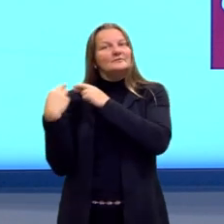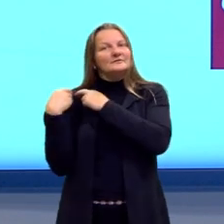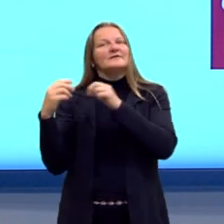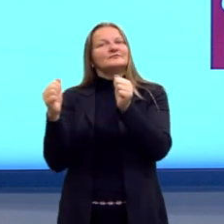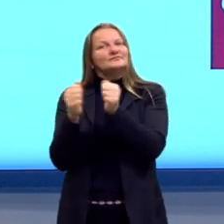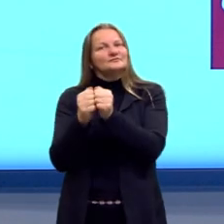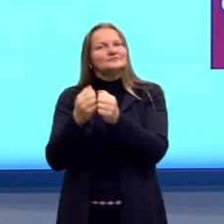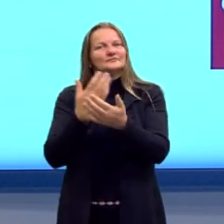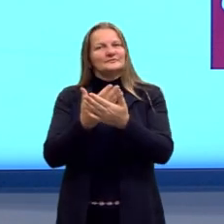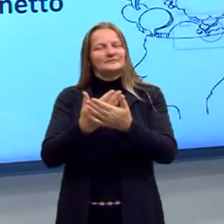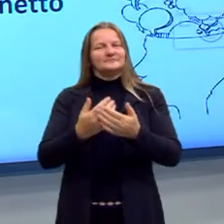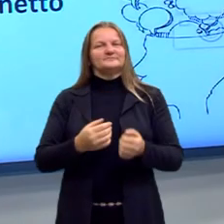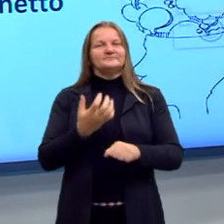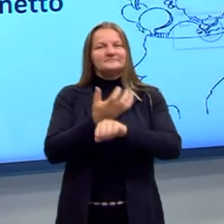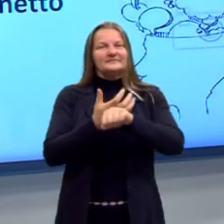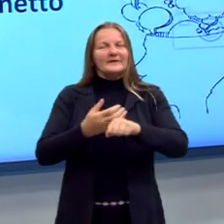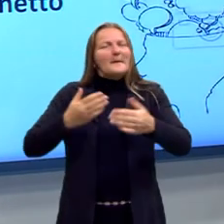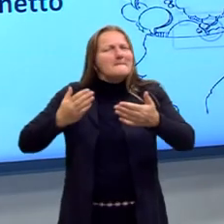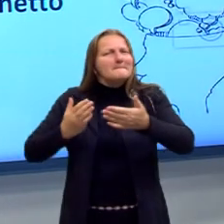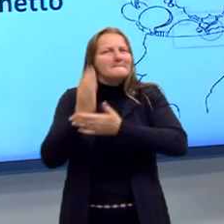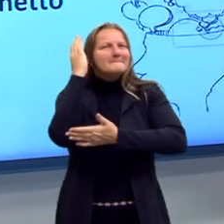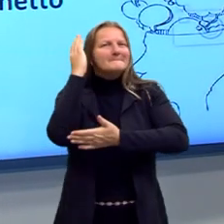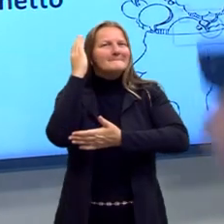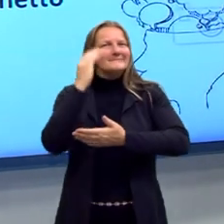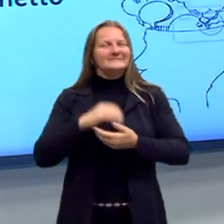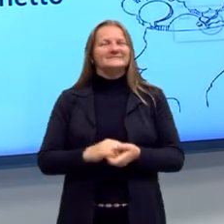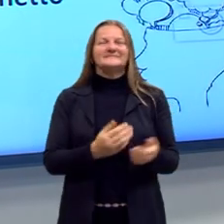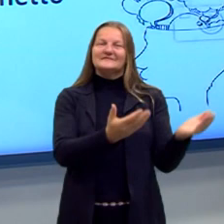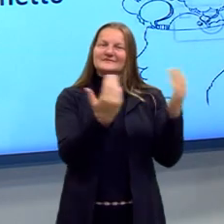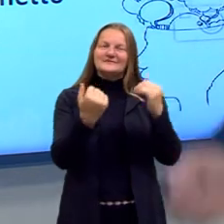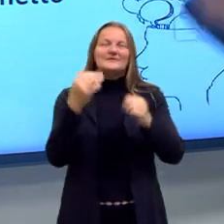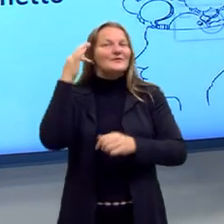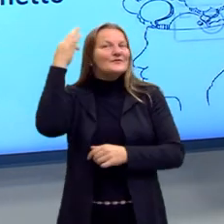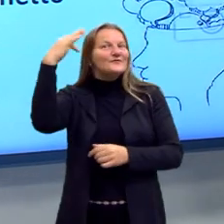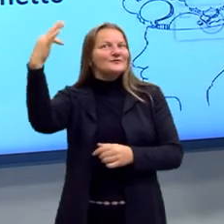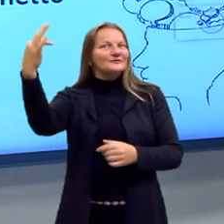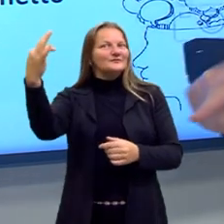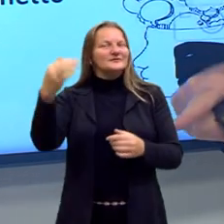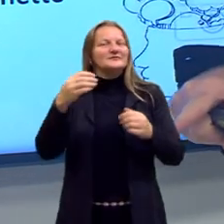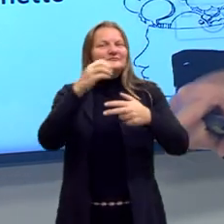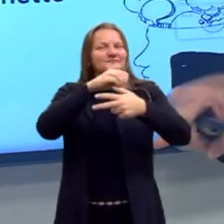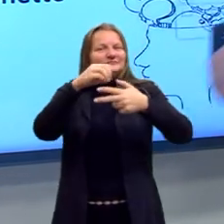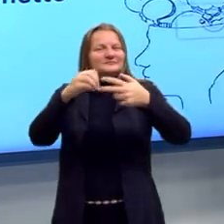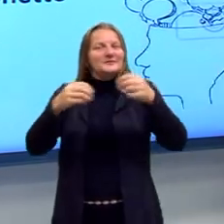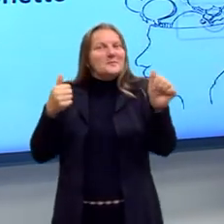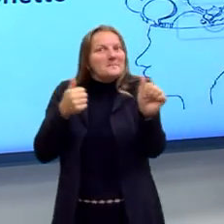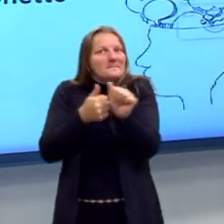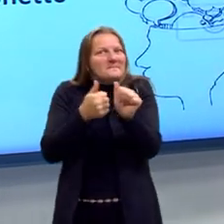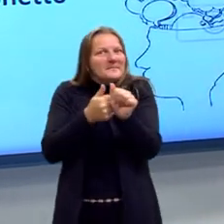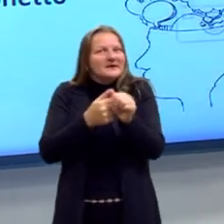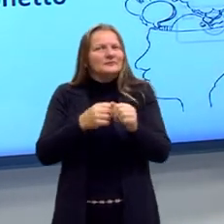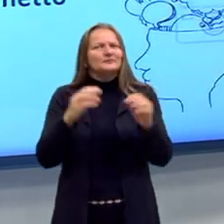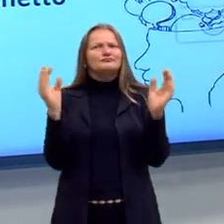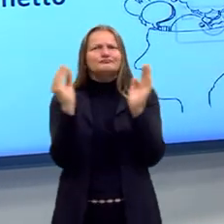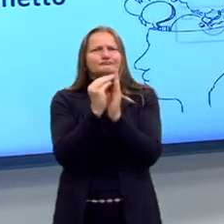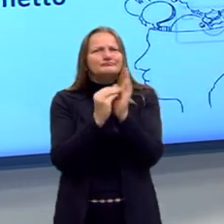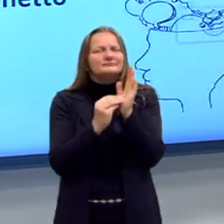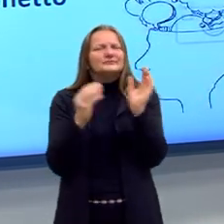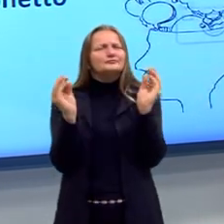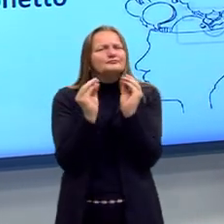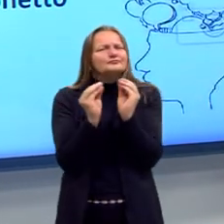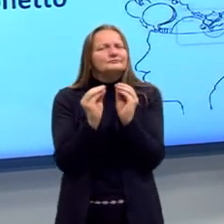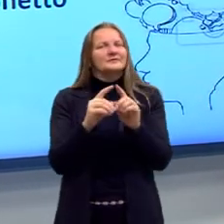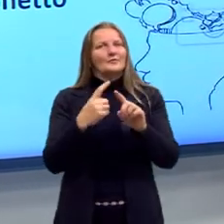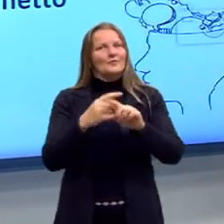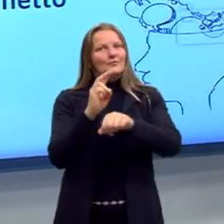disciplina. Então vamos lá, partiu passar, vamos estudar mais uma aula de filosofia. O ENEM está se aproximando, não deixa acumular conteúdos,